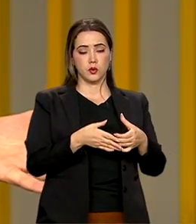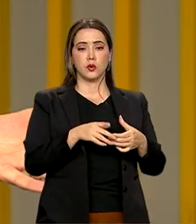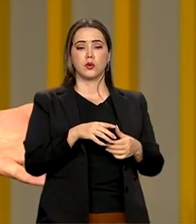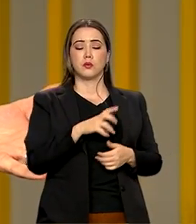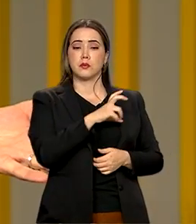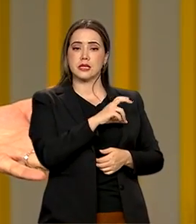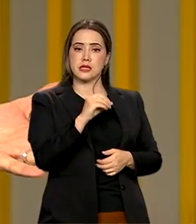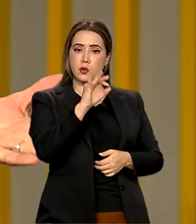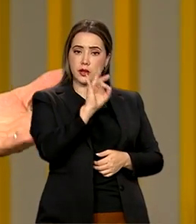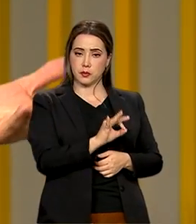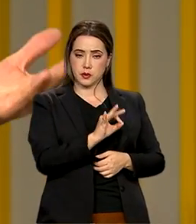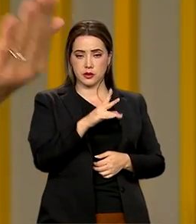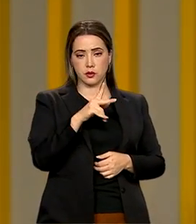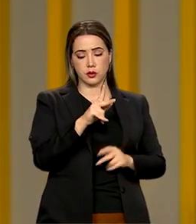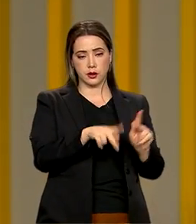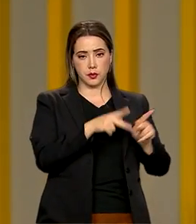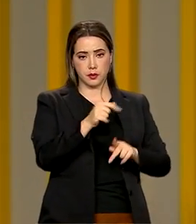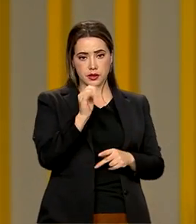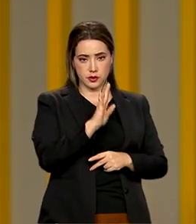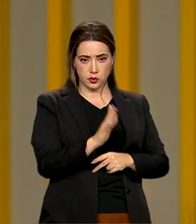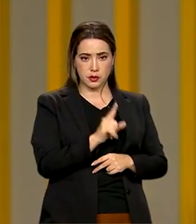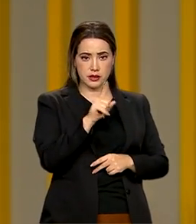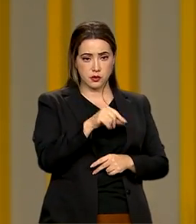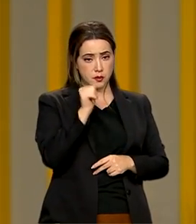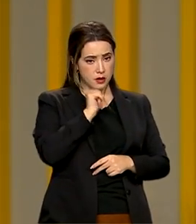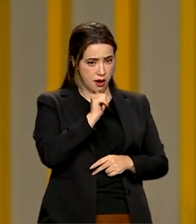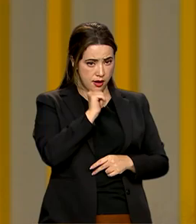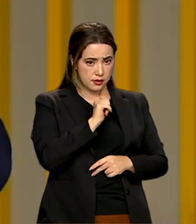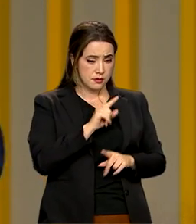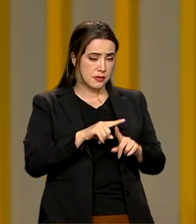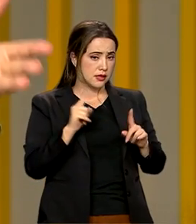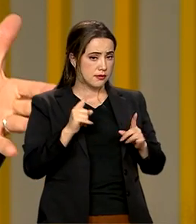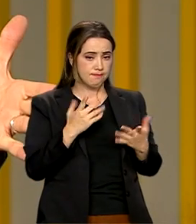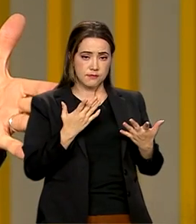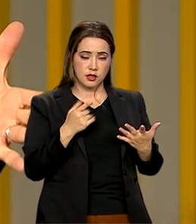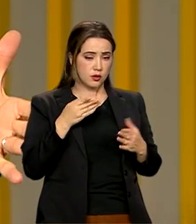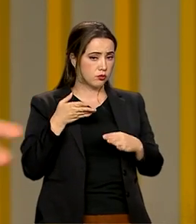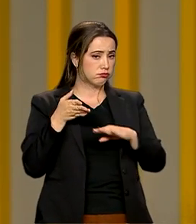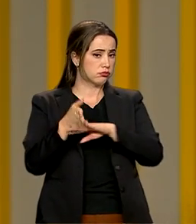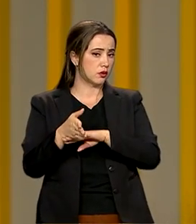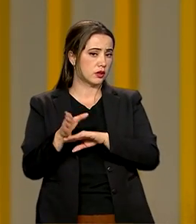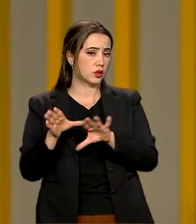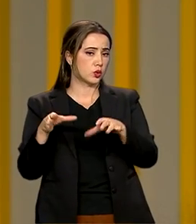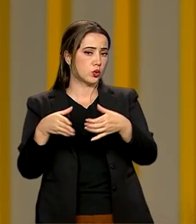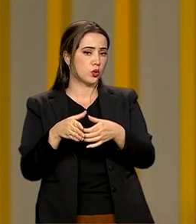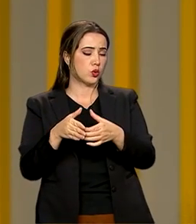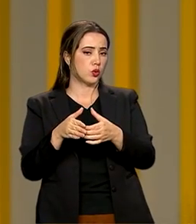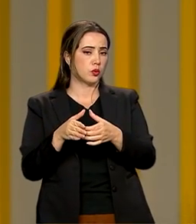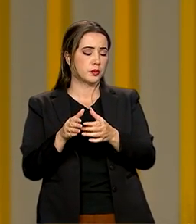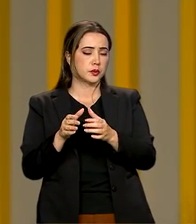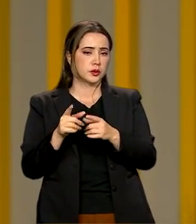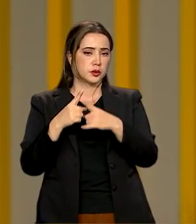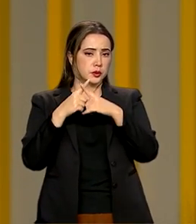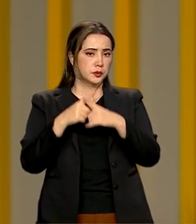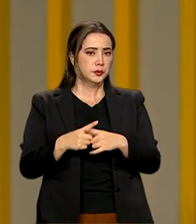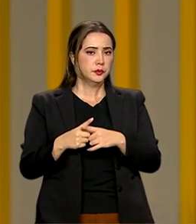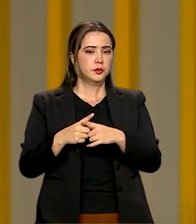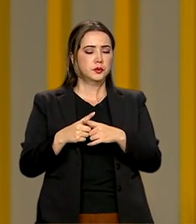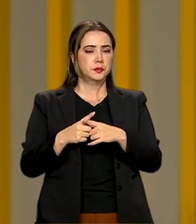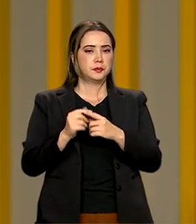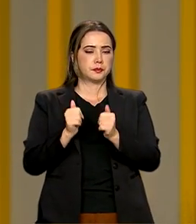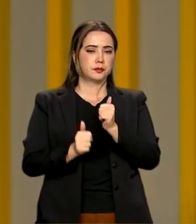nossa população mulheres que não estão dentro do universo do futebol. Então, o campo de ampliação é muito grande.